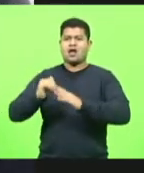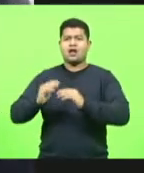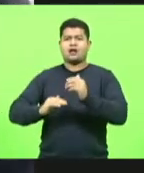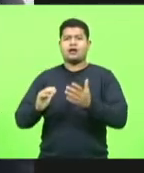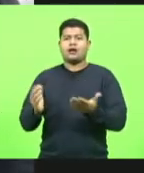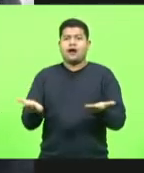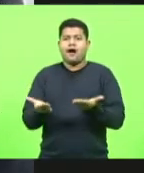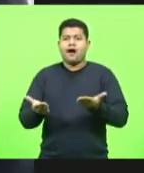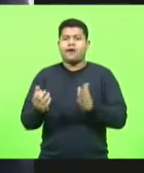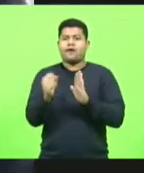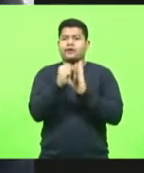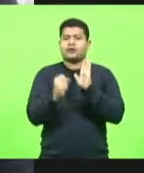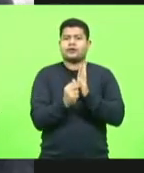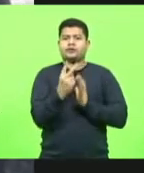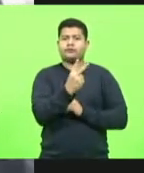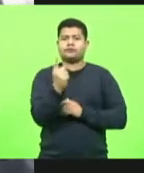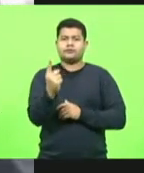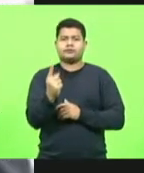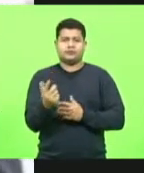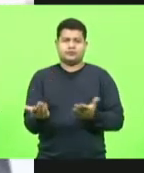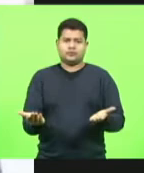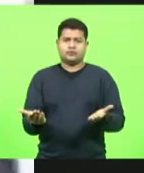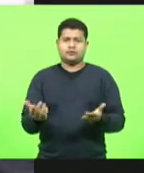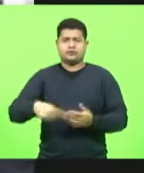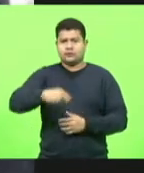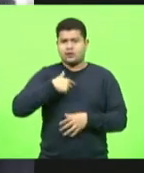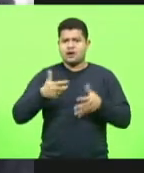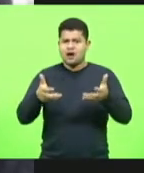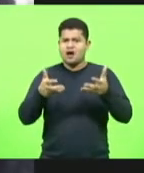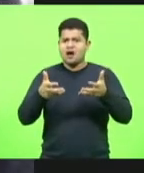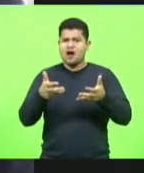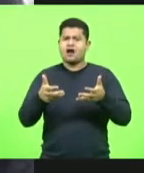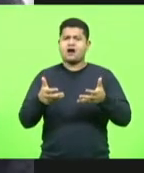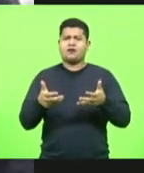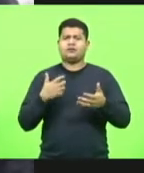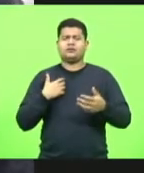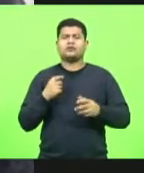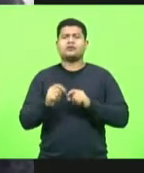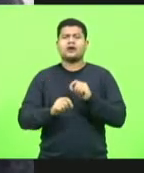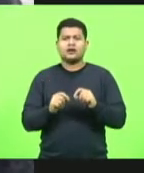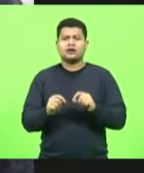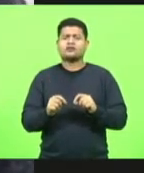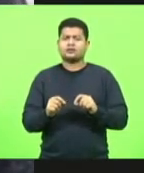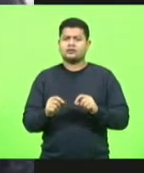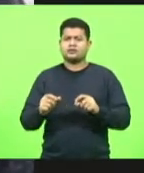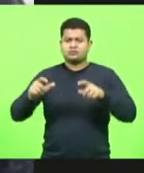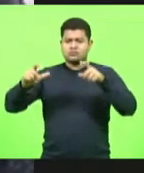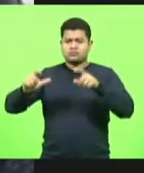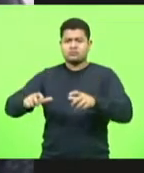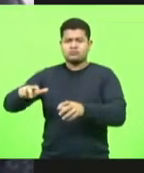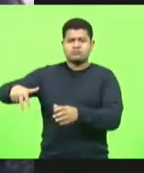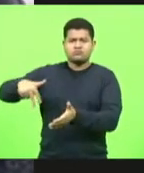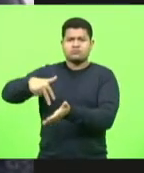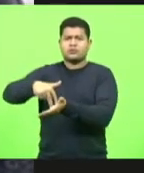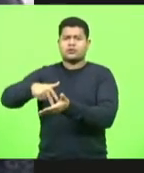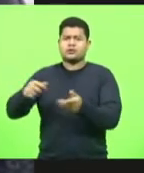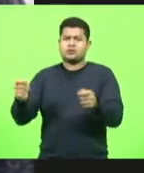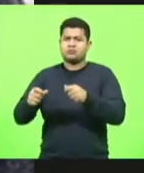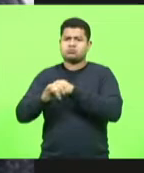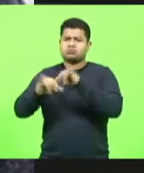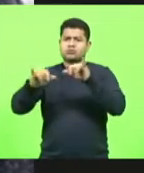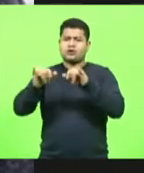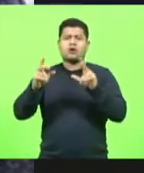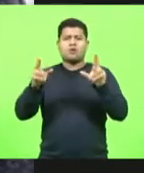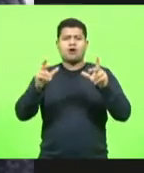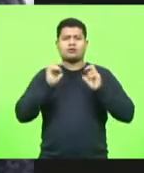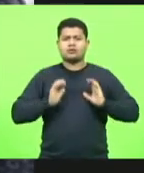século XXI. Nós queremos, sim, o nosso lugar à mesa como qualquer outro cidadão e a cultura agradece. Era isso, presidente.